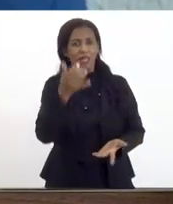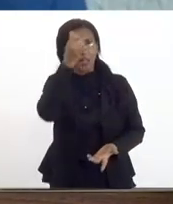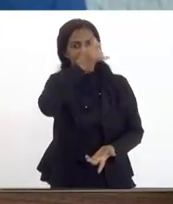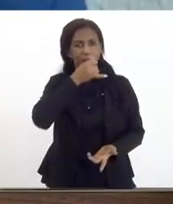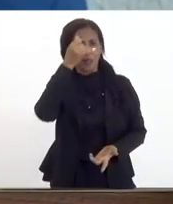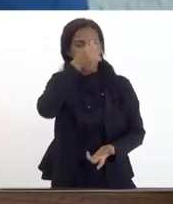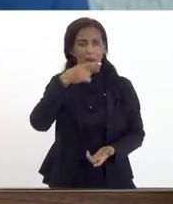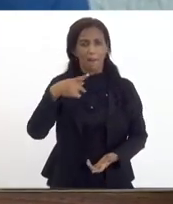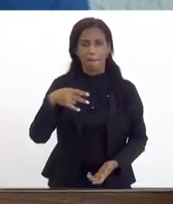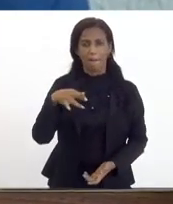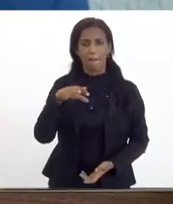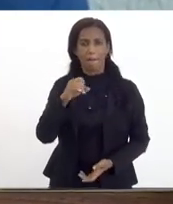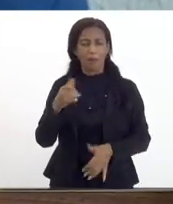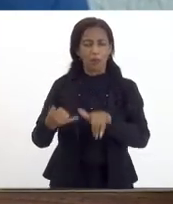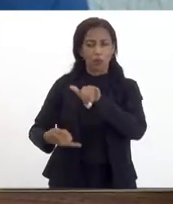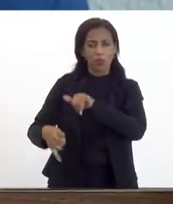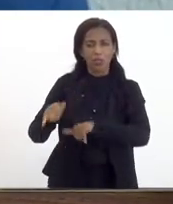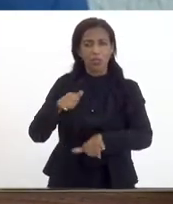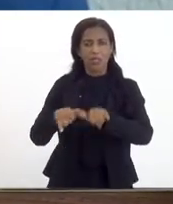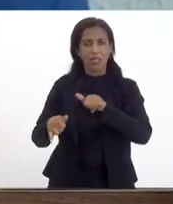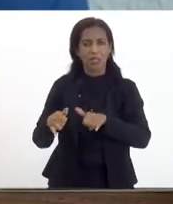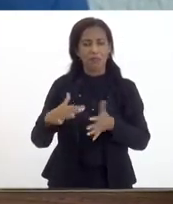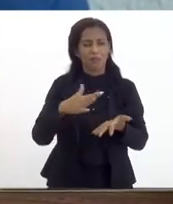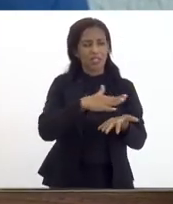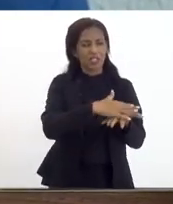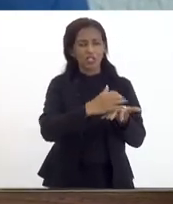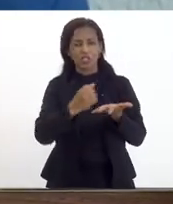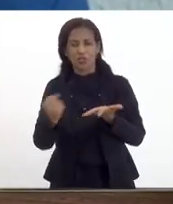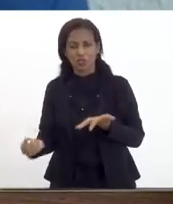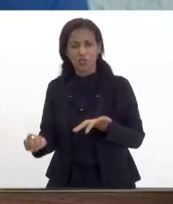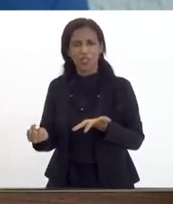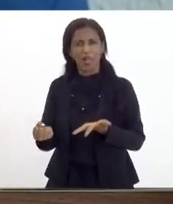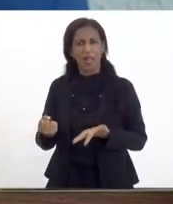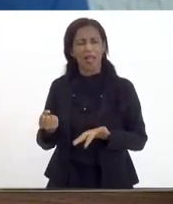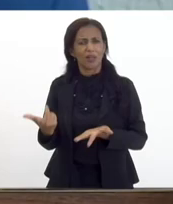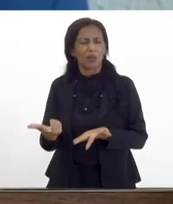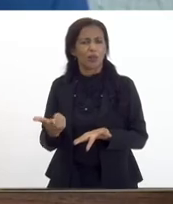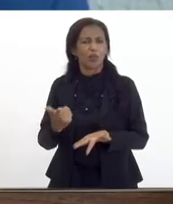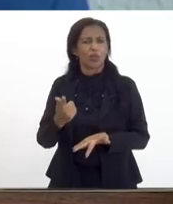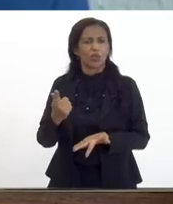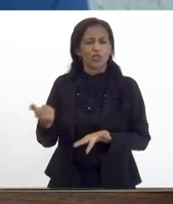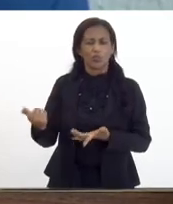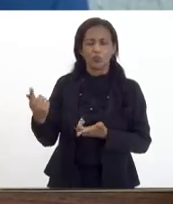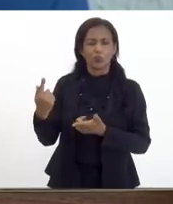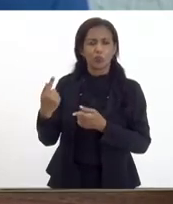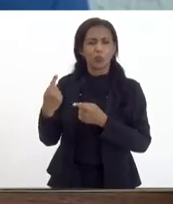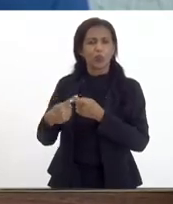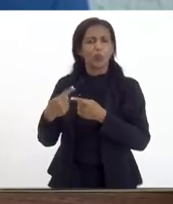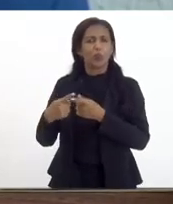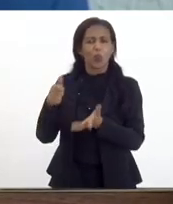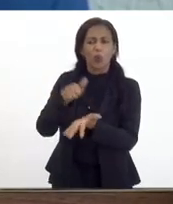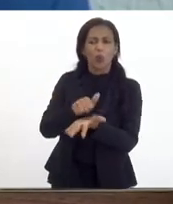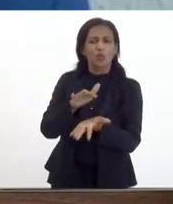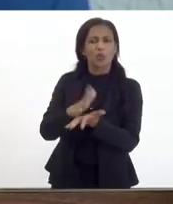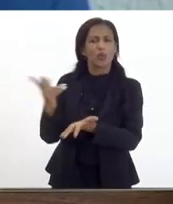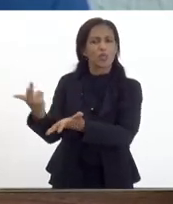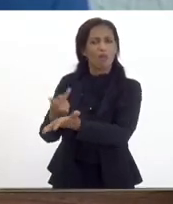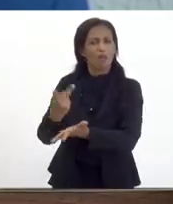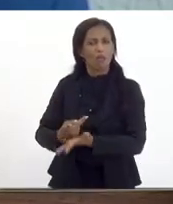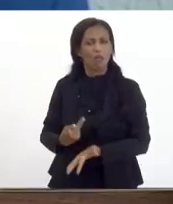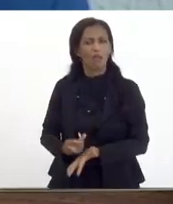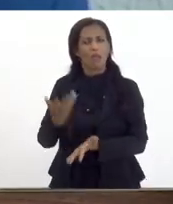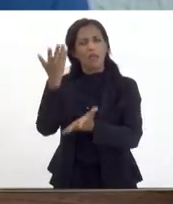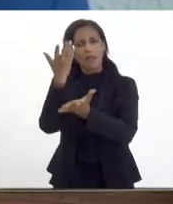petroquímica que tiraram politicamente com gestões errôneas daqui da cidade e